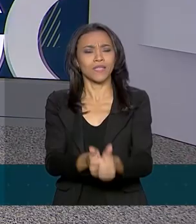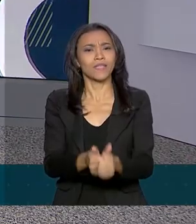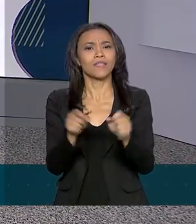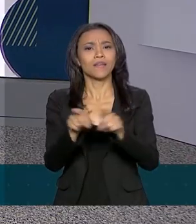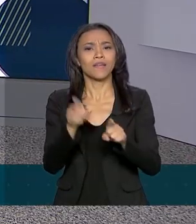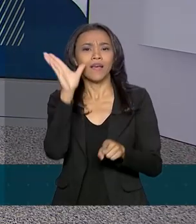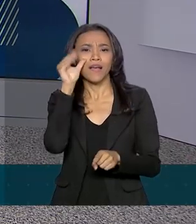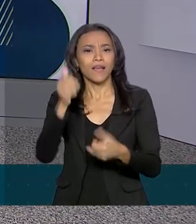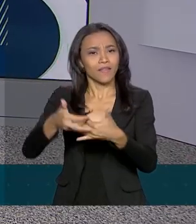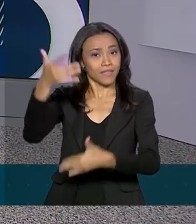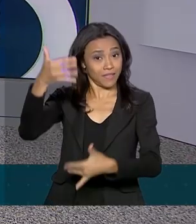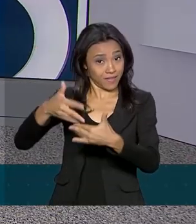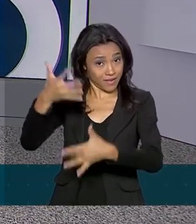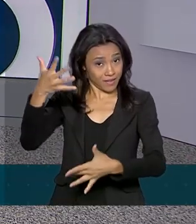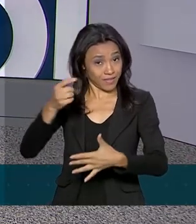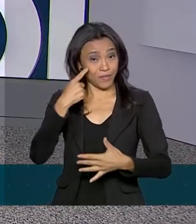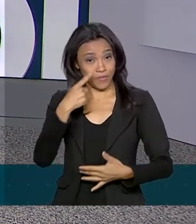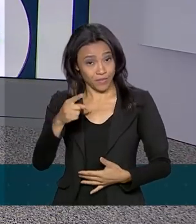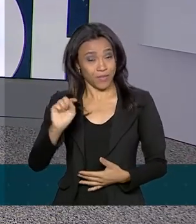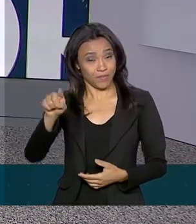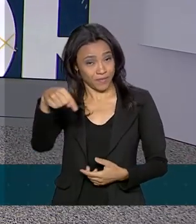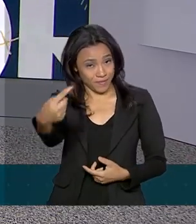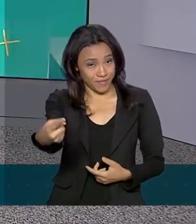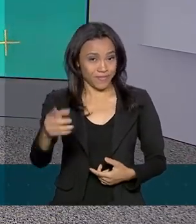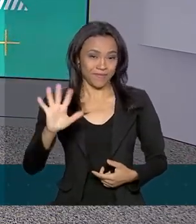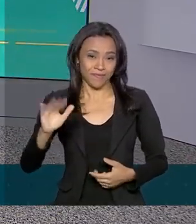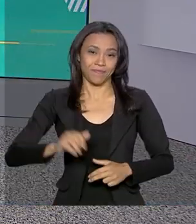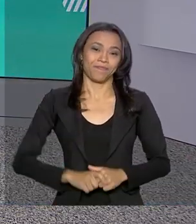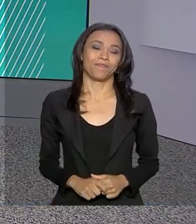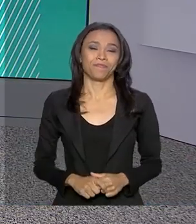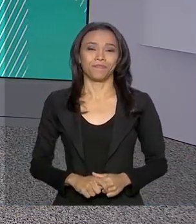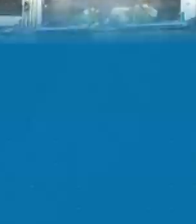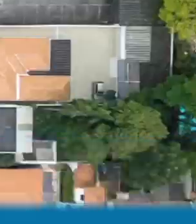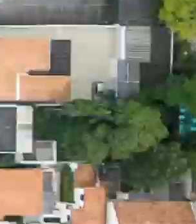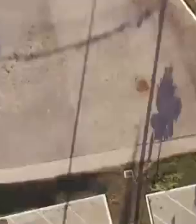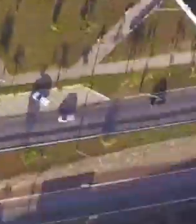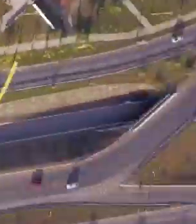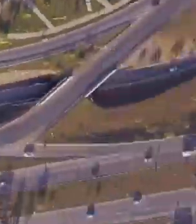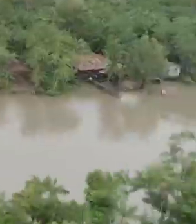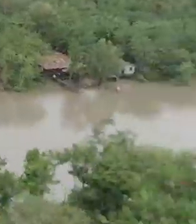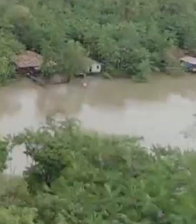também pelas redes sociais. Nos vemos aí na próxima edição. Até lá. Tchau.